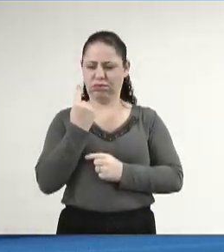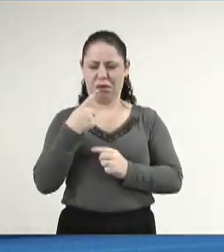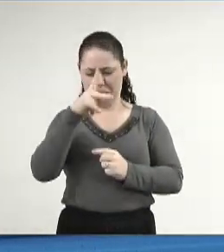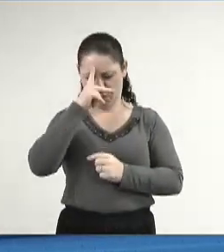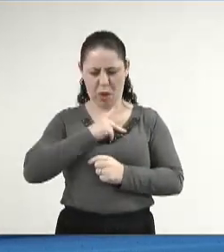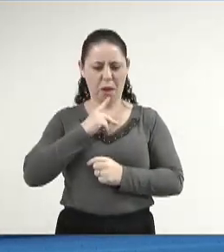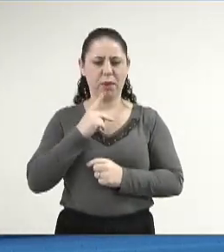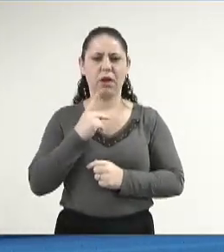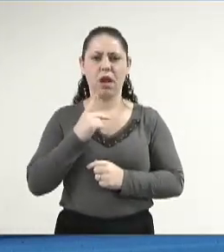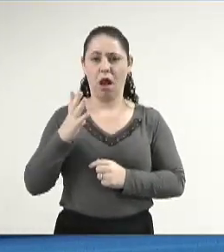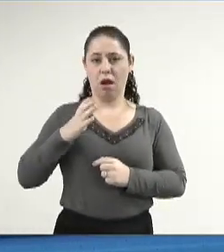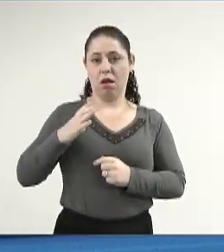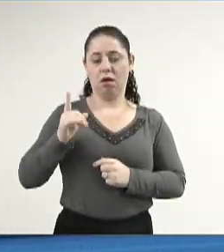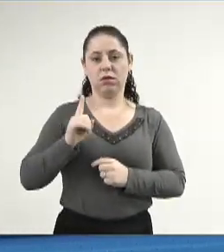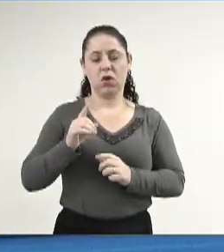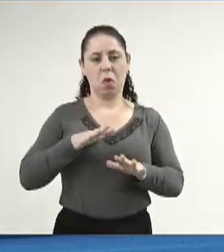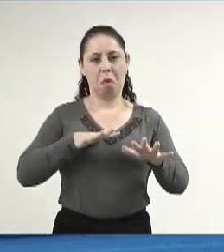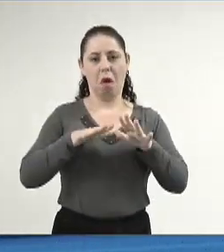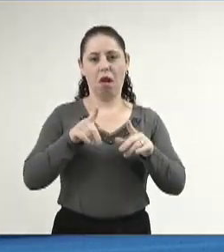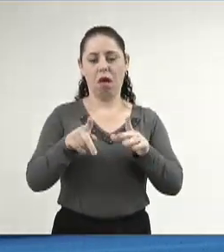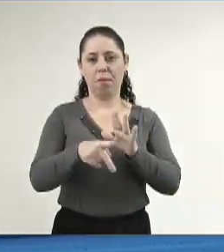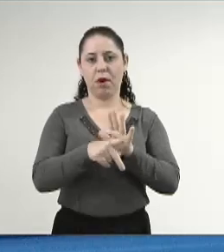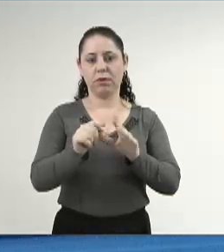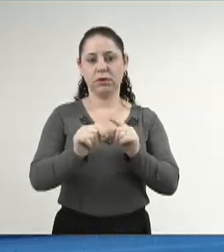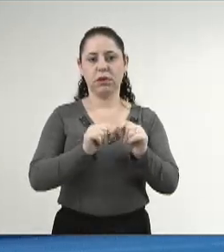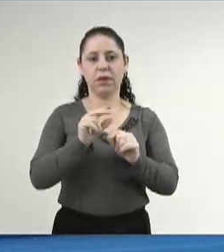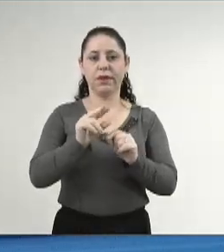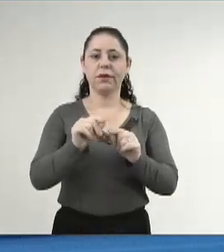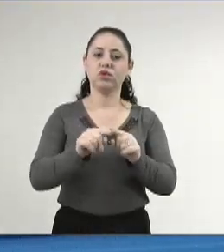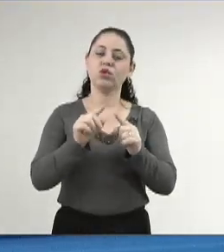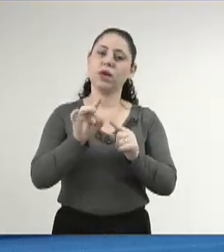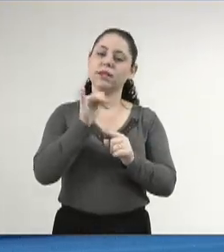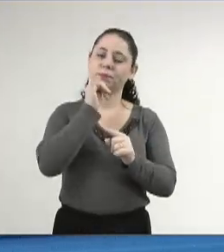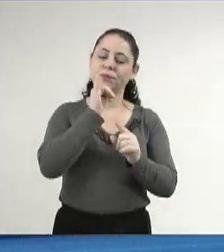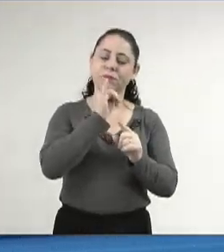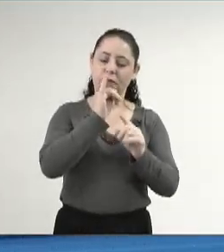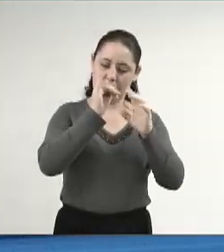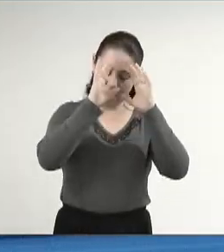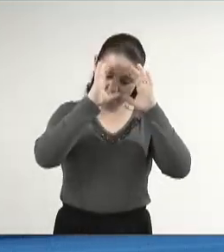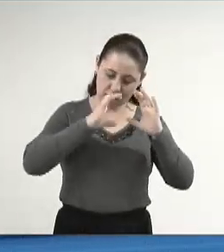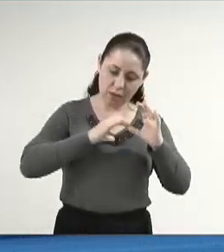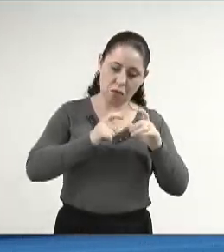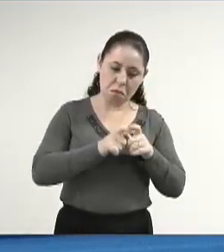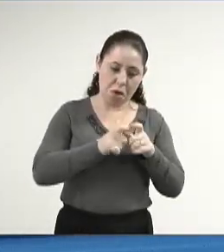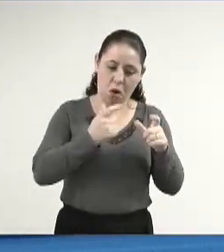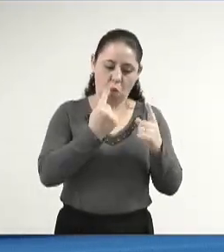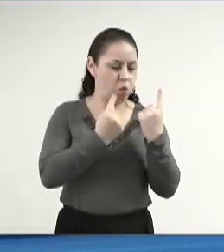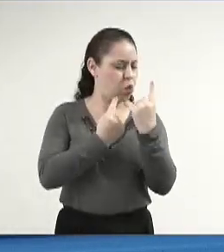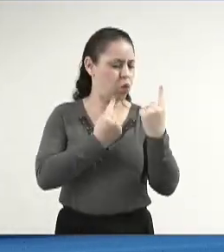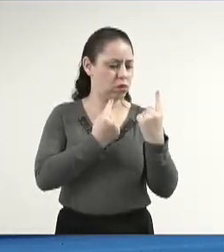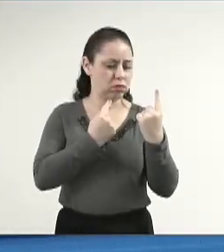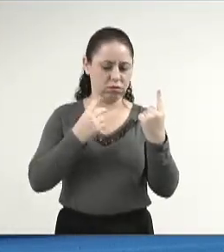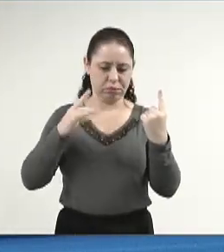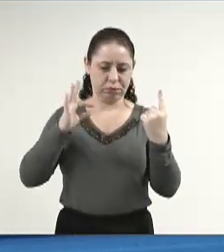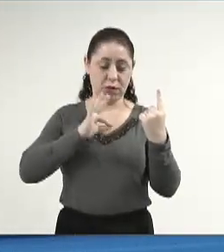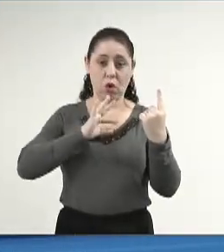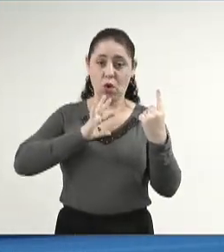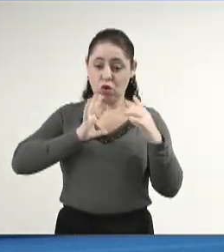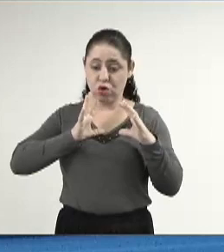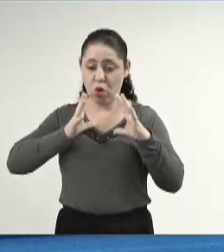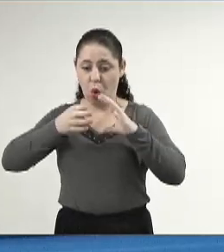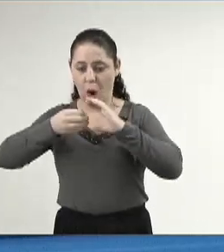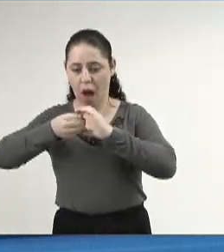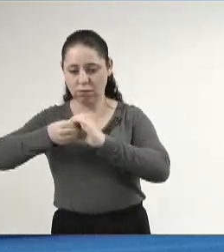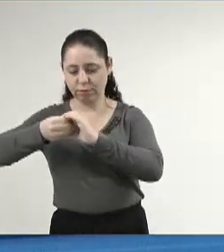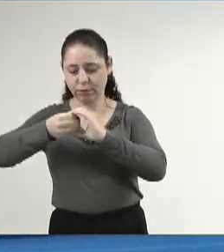não vislumbra o movimento cooperativista que o cidadão vai crescer isoladamente, mas todos crescerem